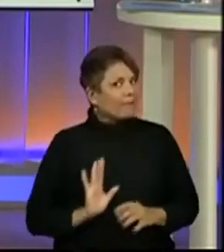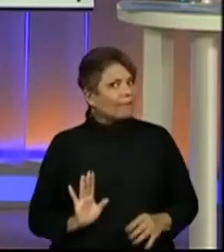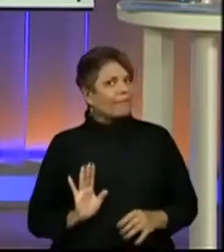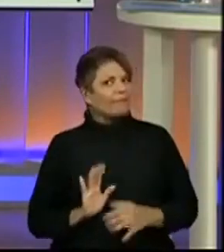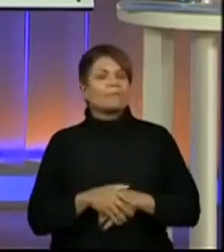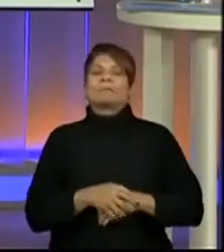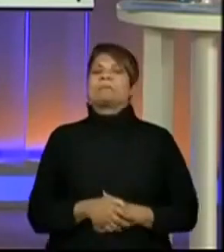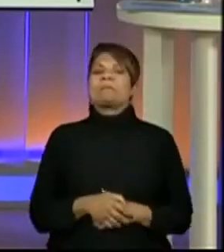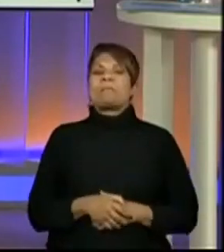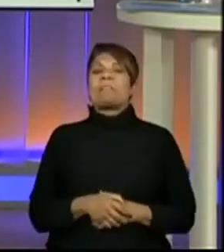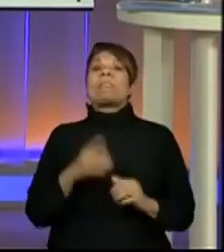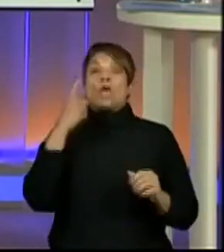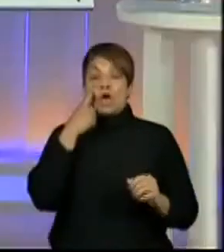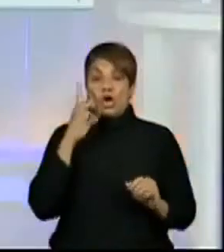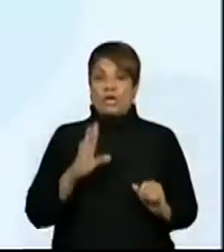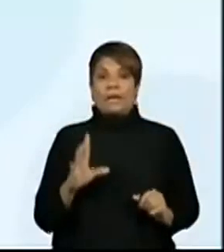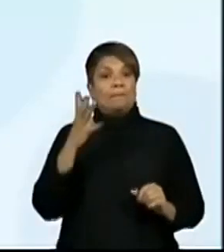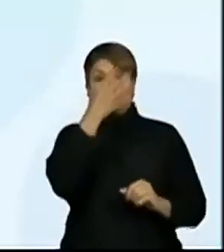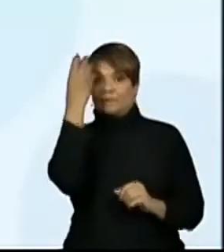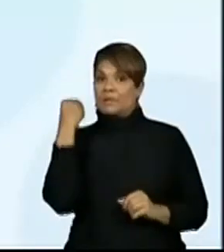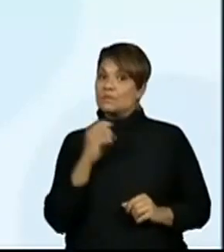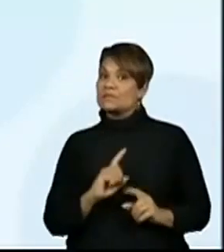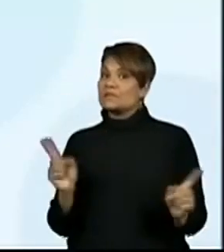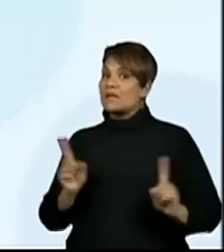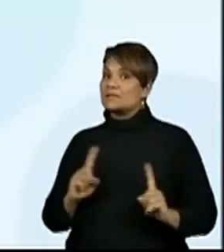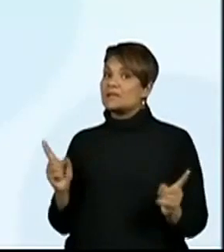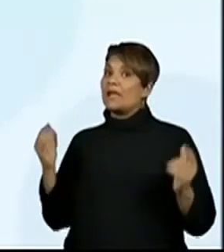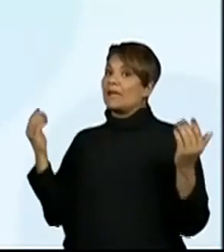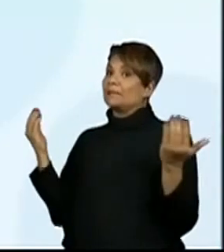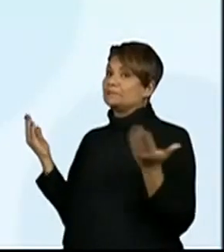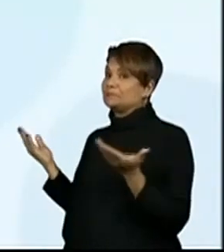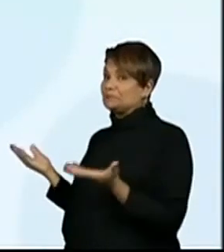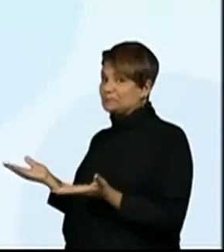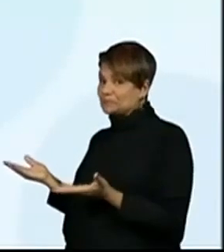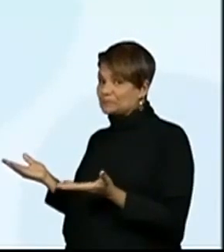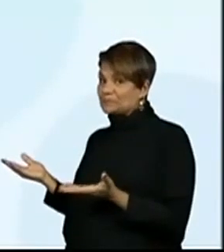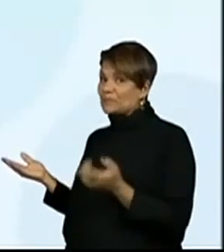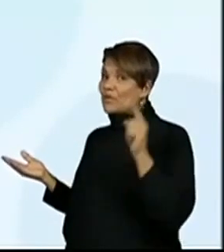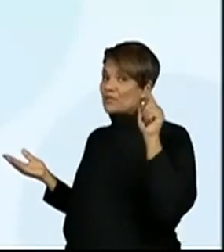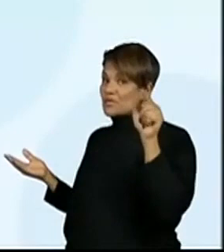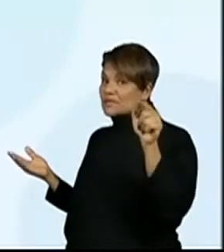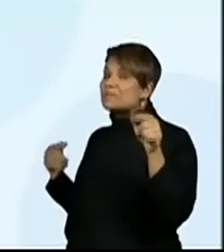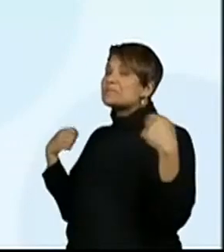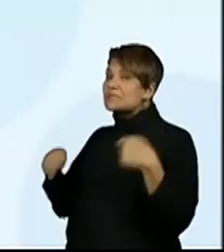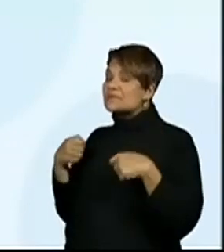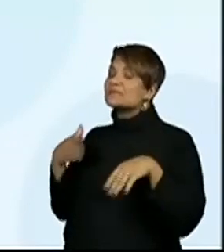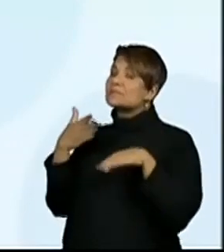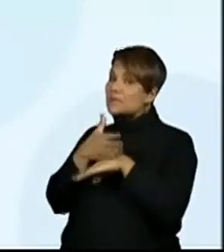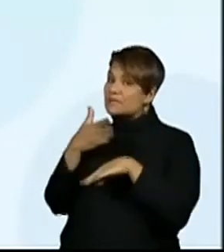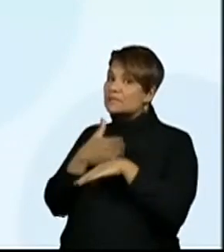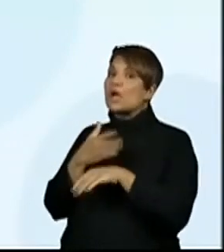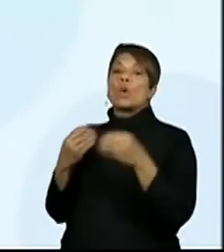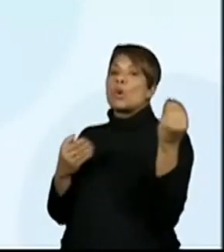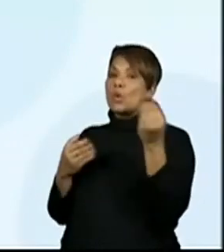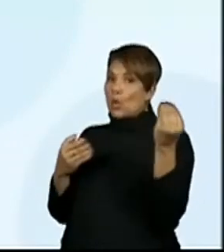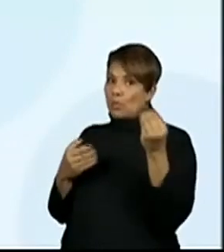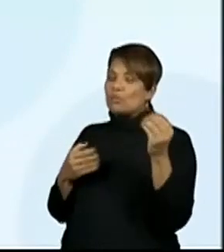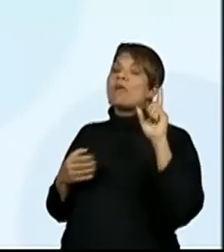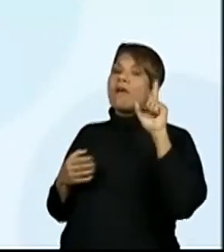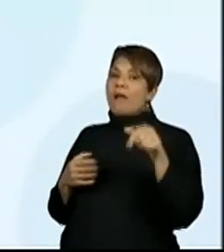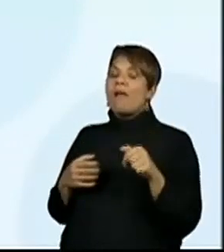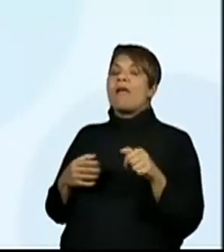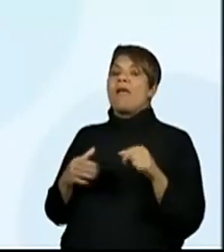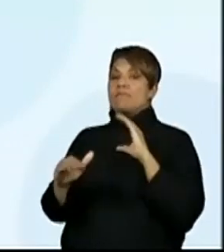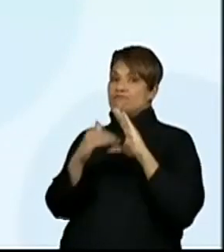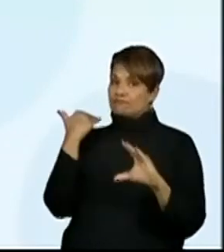Olha só. Para não esquecermos, a participação de vocês também é registrada. Então, vocês têm